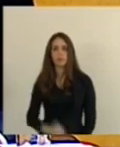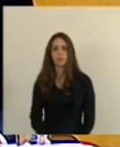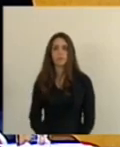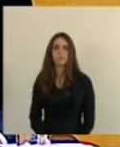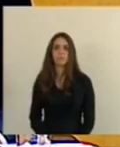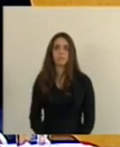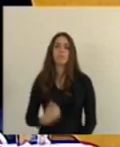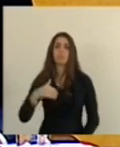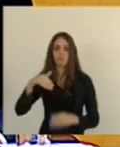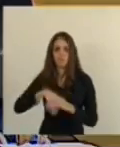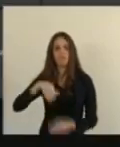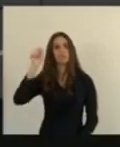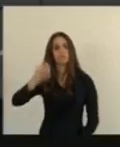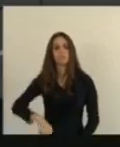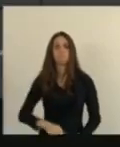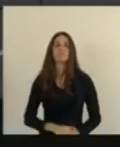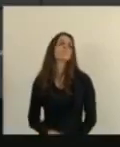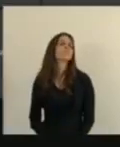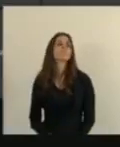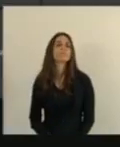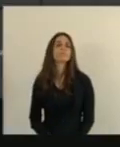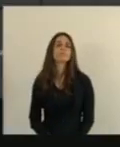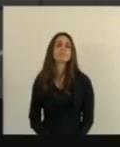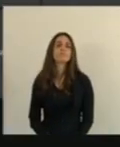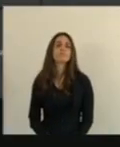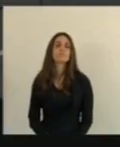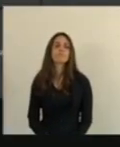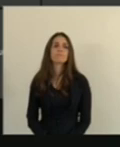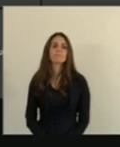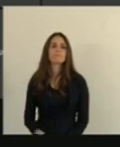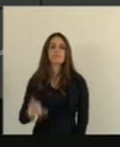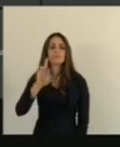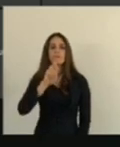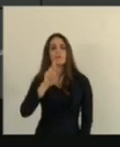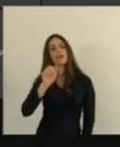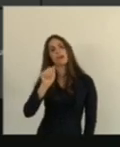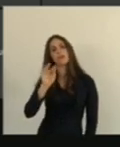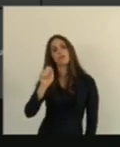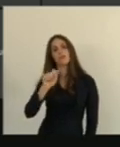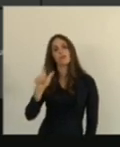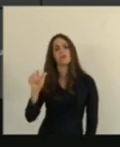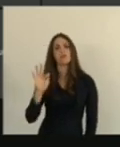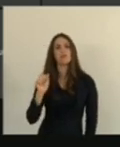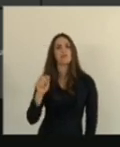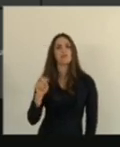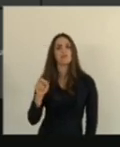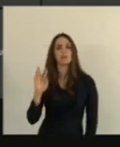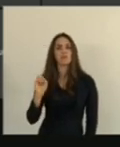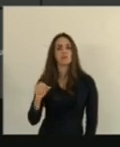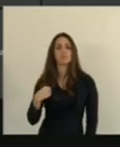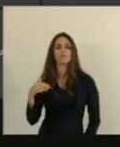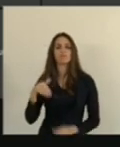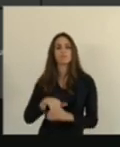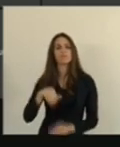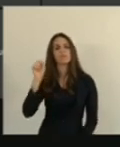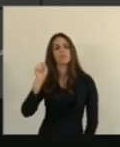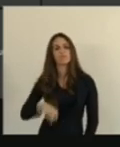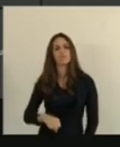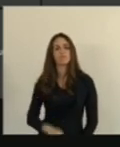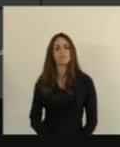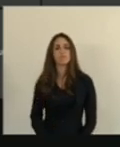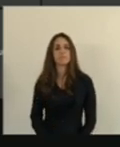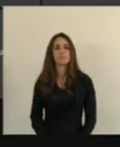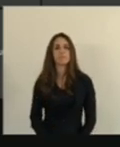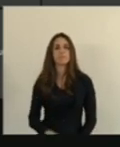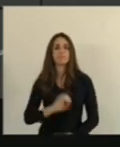Voto sim, Sr. Presidente. Emílio Mameri vota sim. deputado Rafael Favato? Voto sim, presidente. Rafael Favato vota